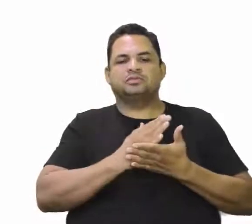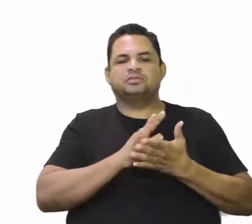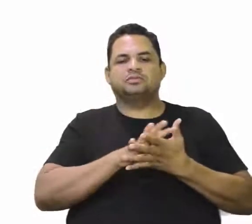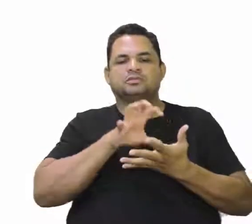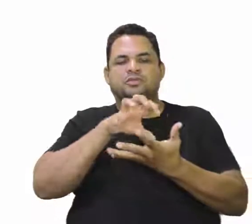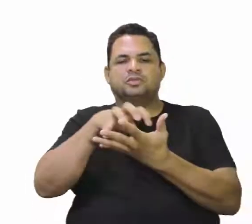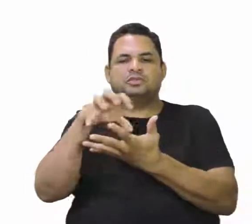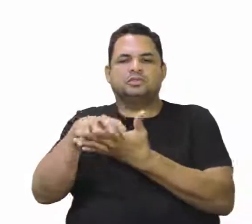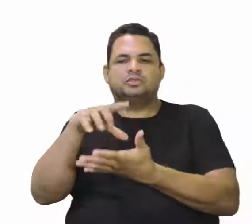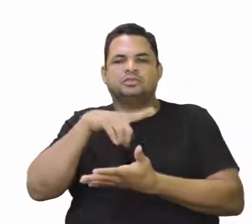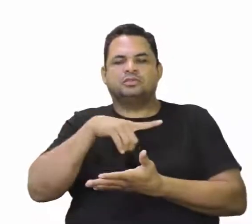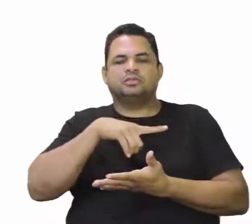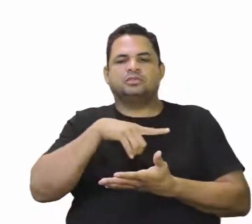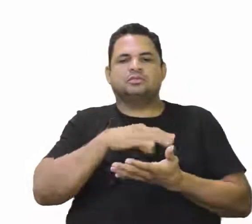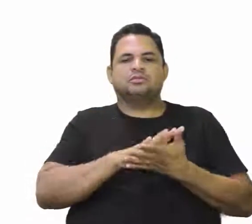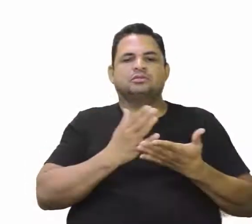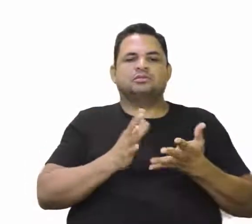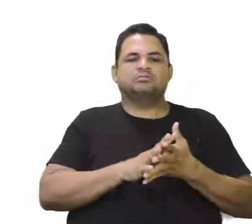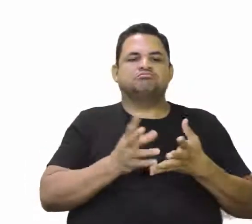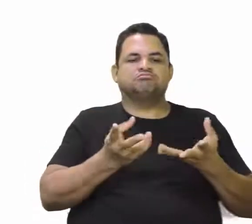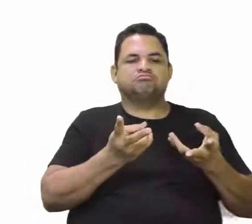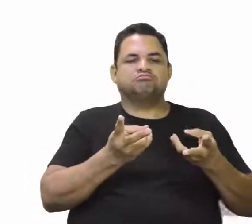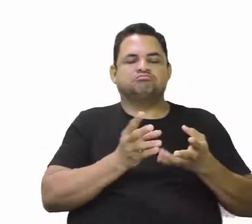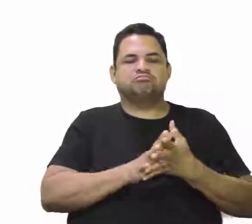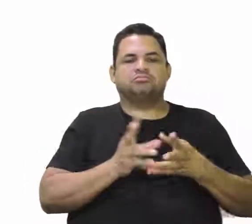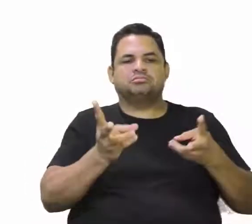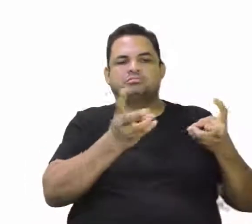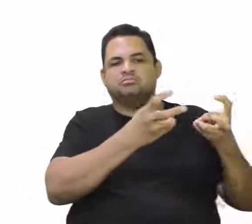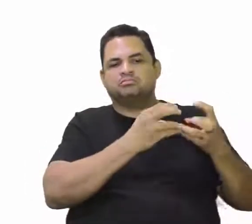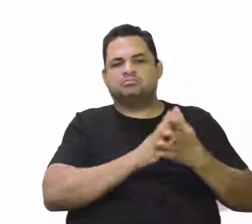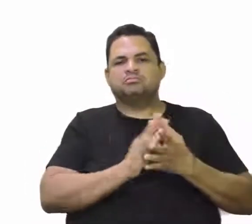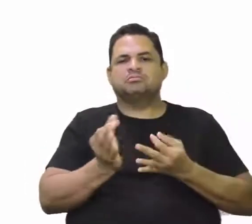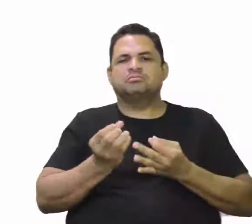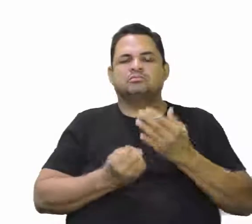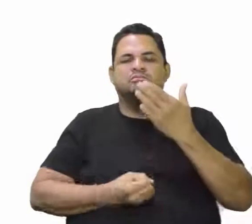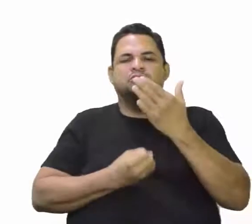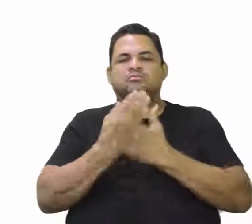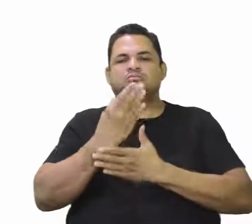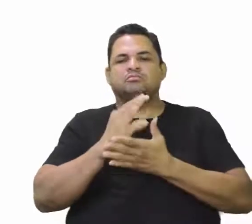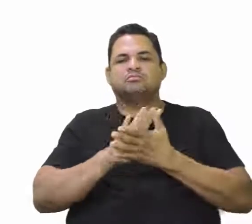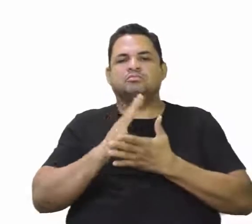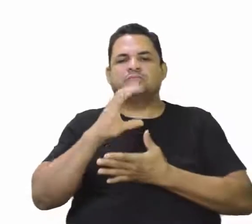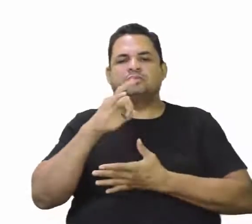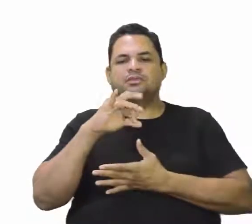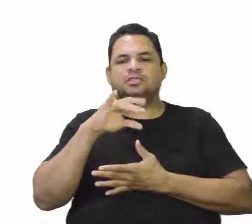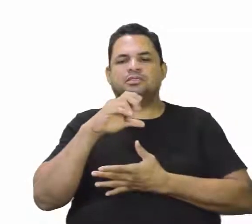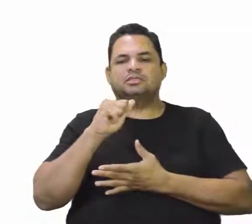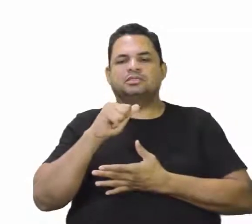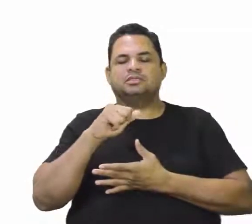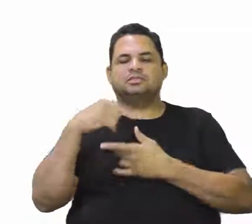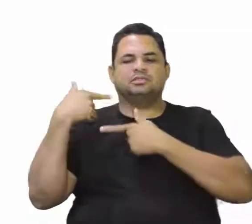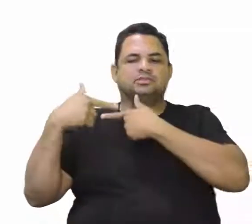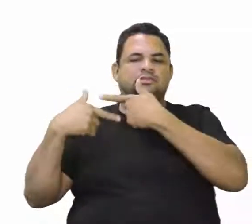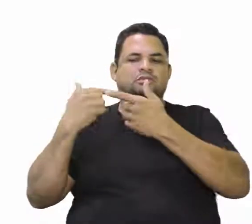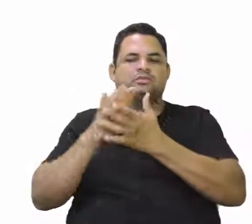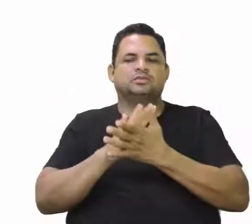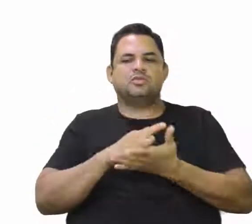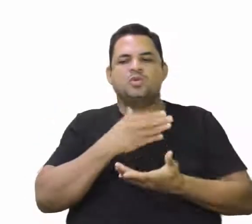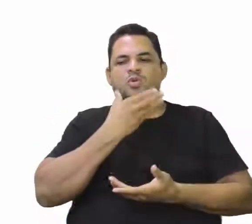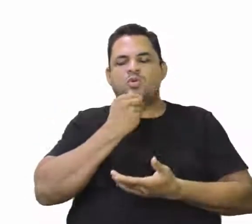Tivemos as expedições exploradoras. É criada, então, as capitanias hereditárias para esses homens bons.